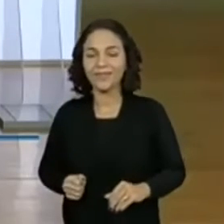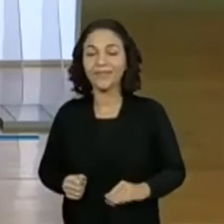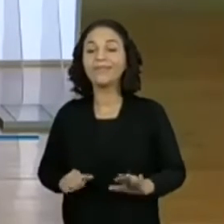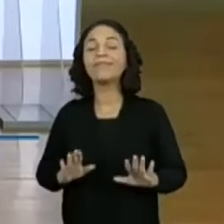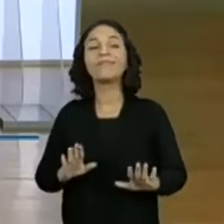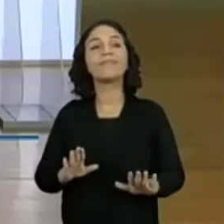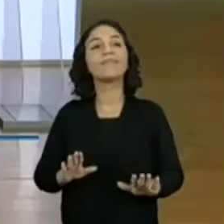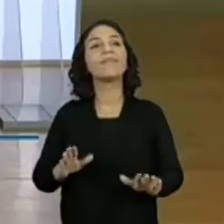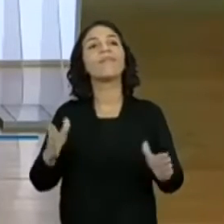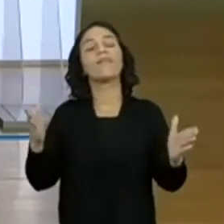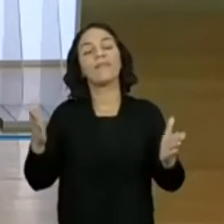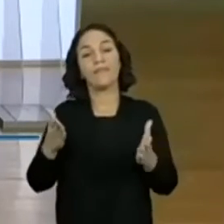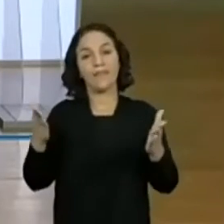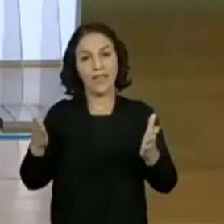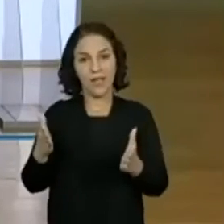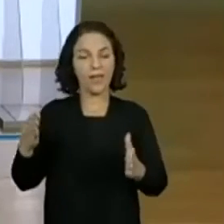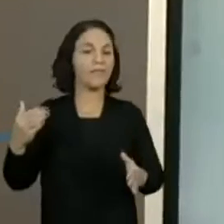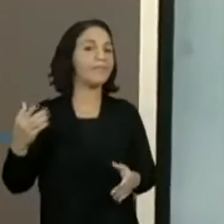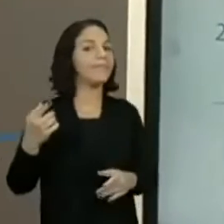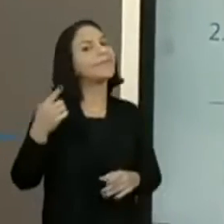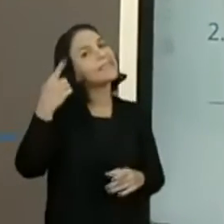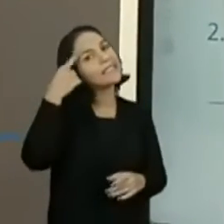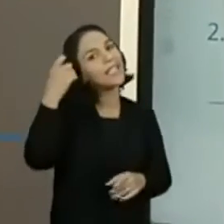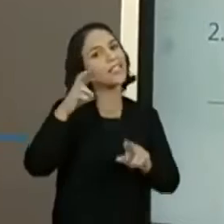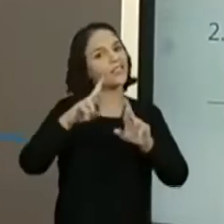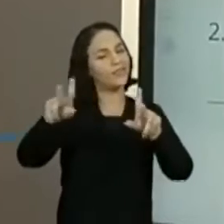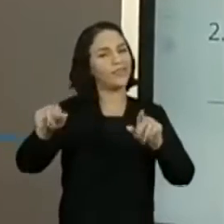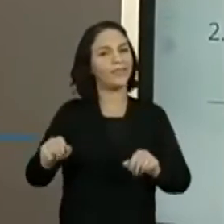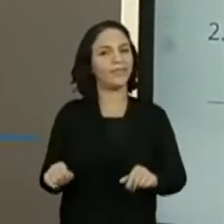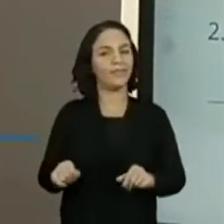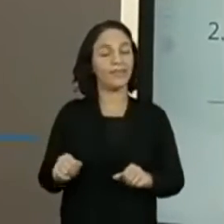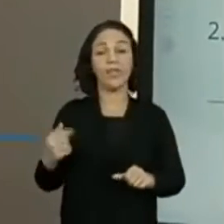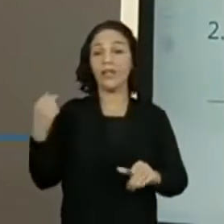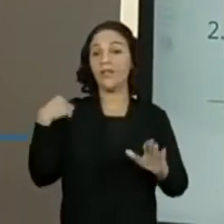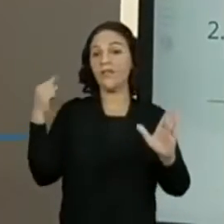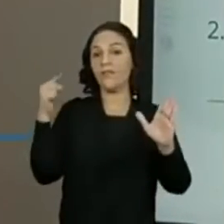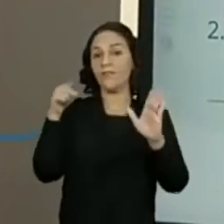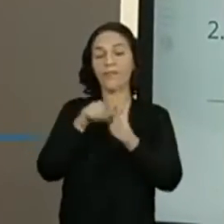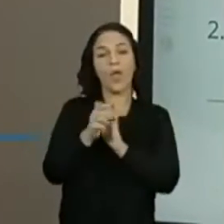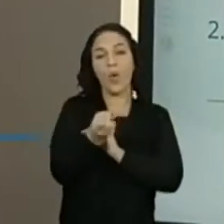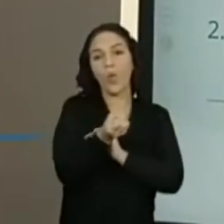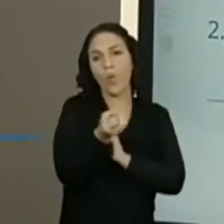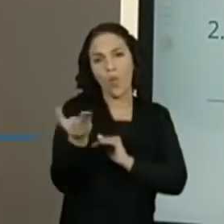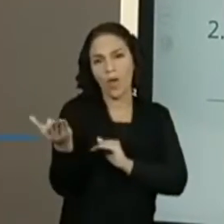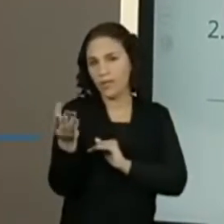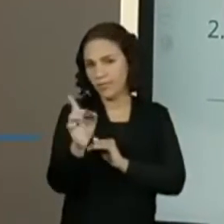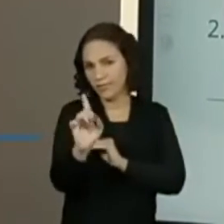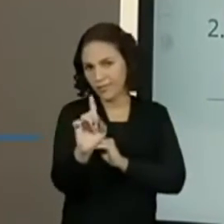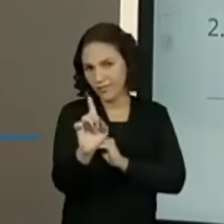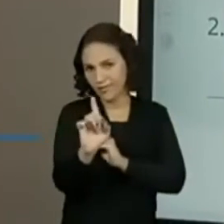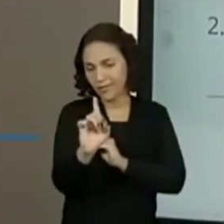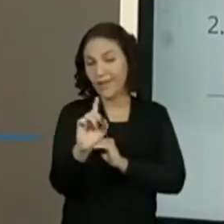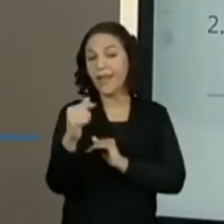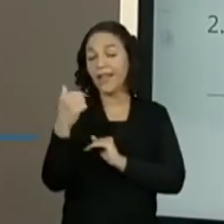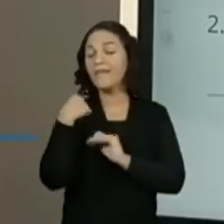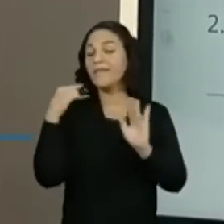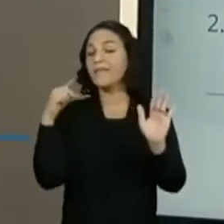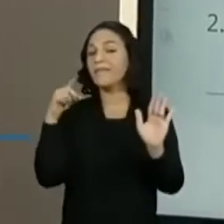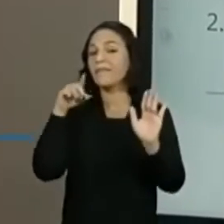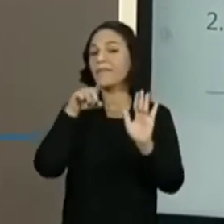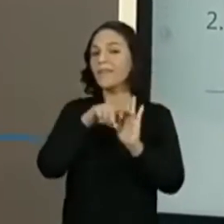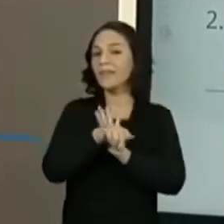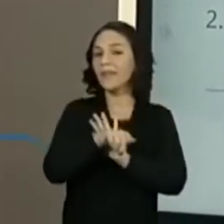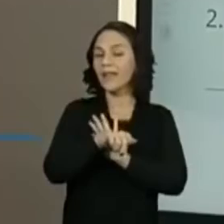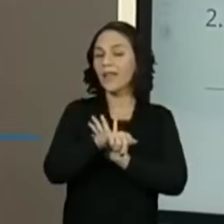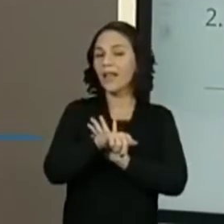E aí? Só que a proposta agora vai ser diferente. Eu não vou perguntar com quantos. Vamos querer saber agora